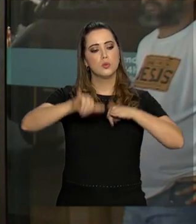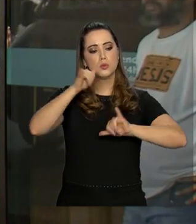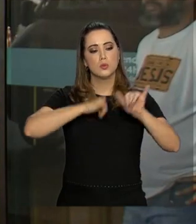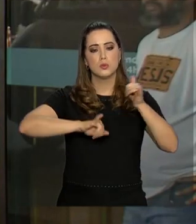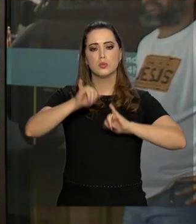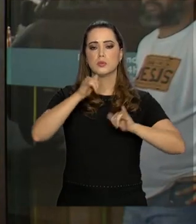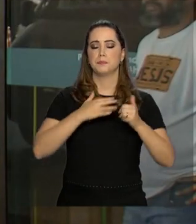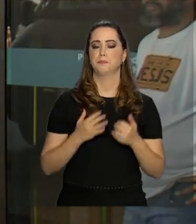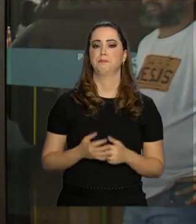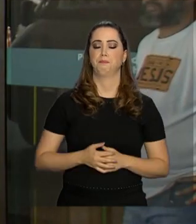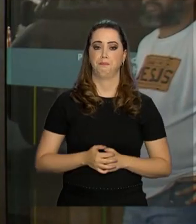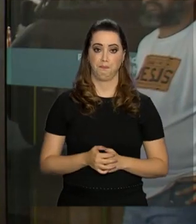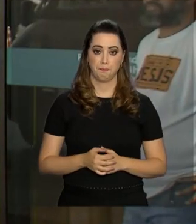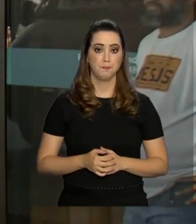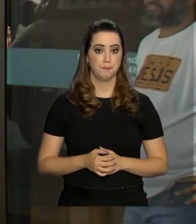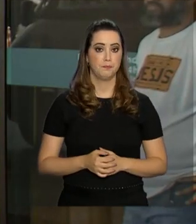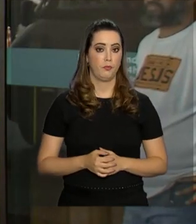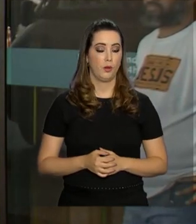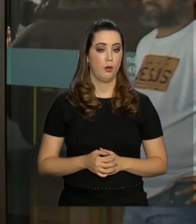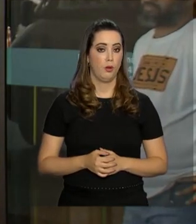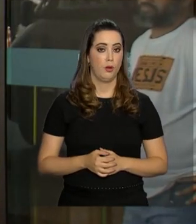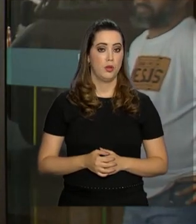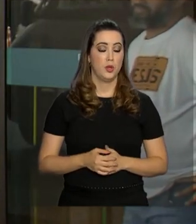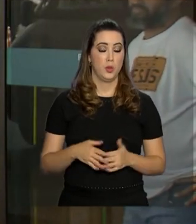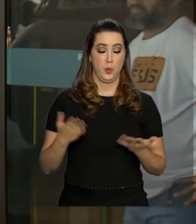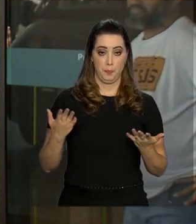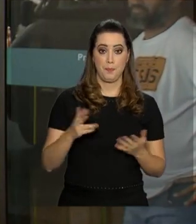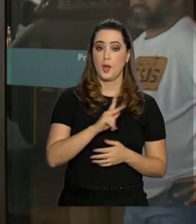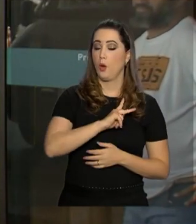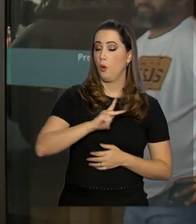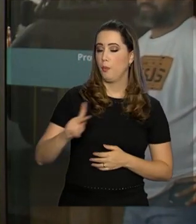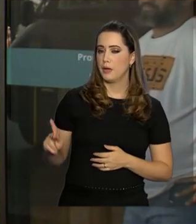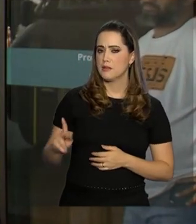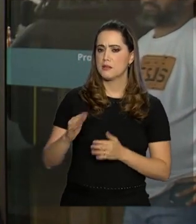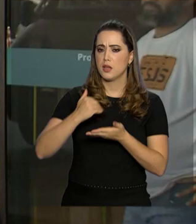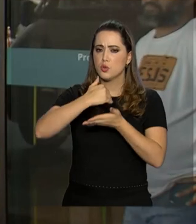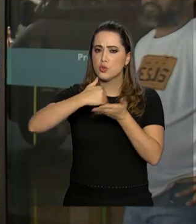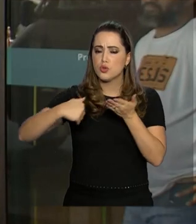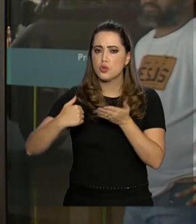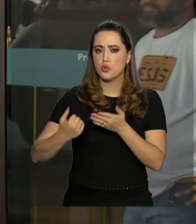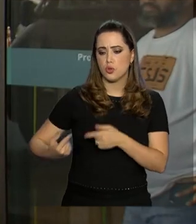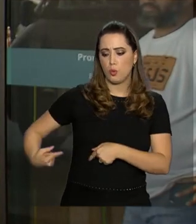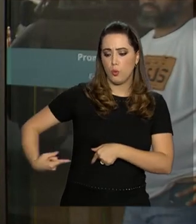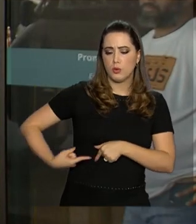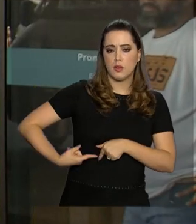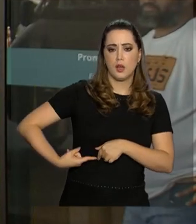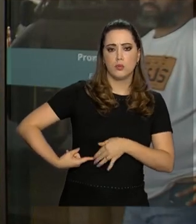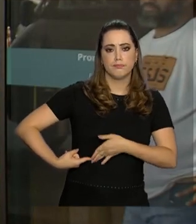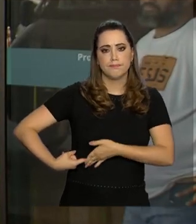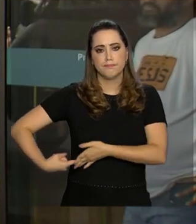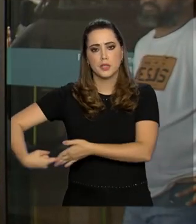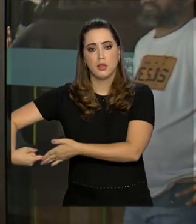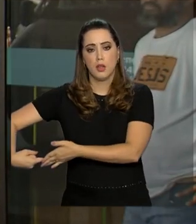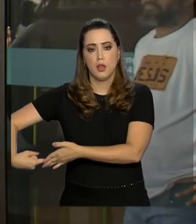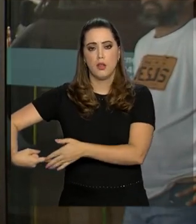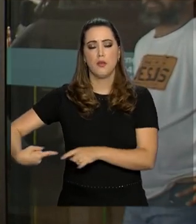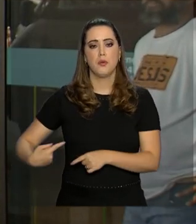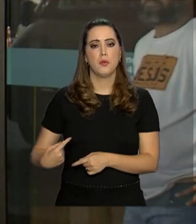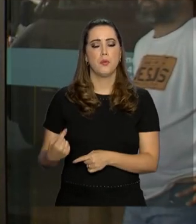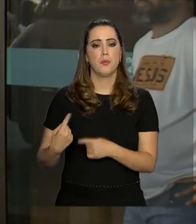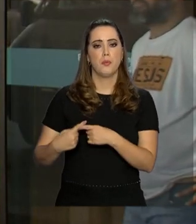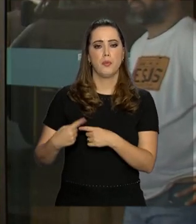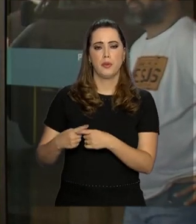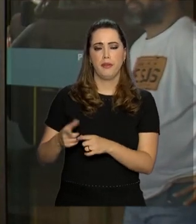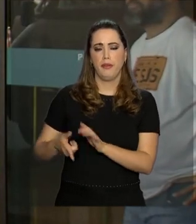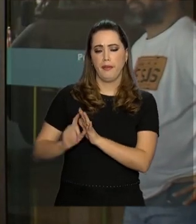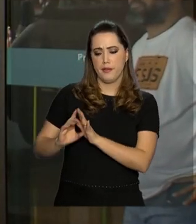laboratoriais O Presidente retirou o dreno que foi colocado no abdômen há quatro dias, porque um pouco de líquido havia